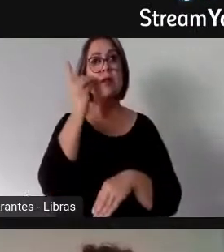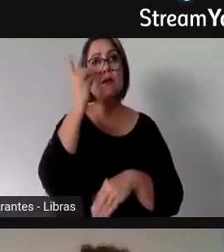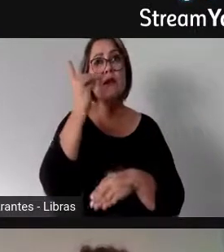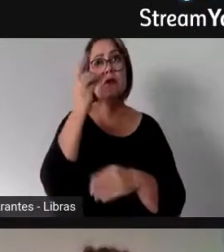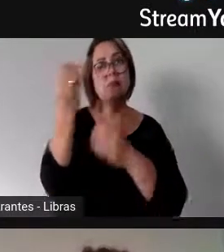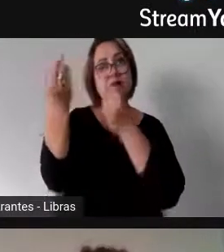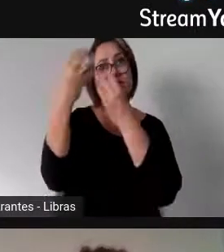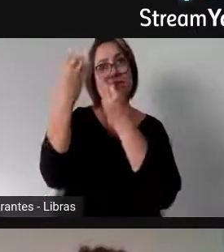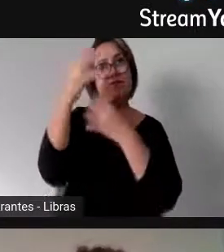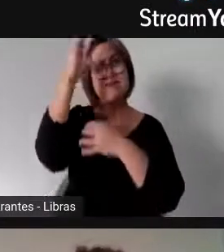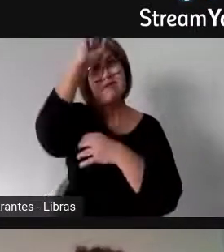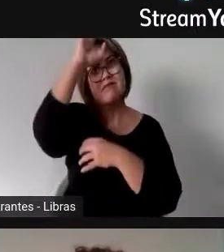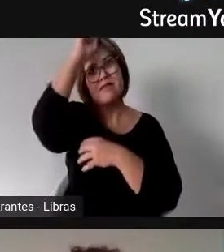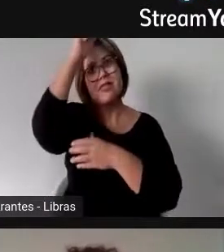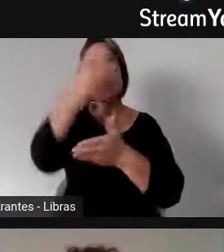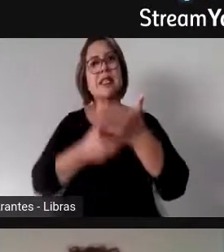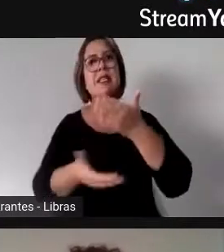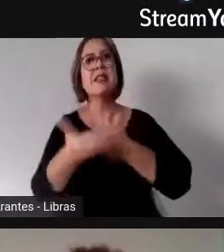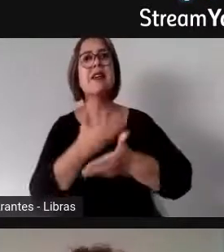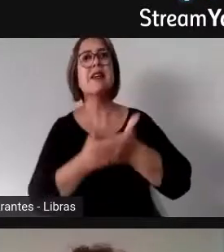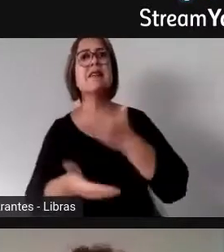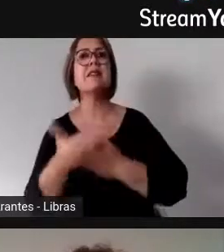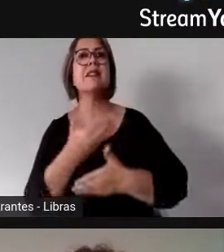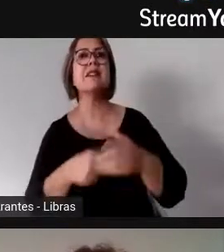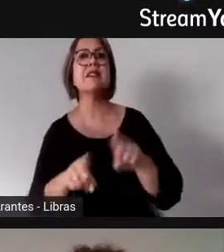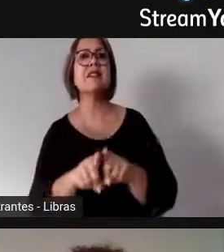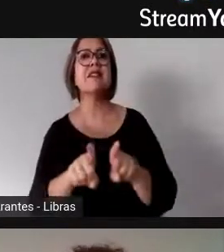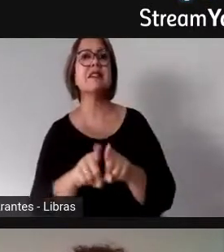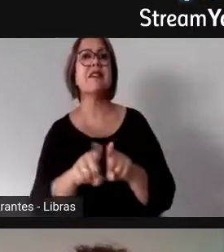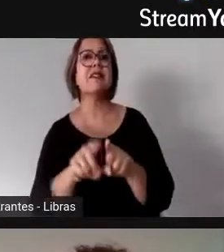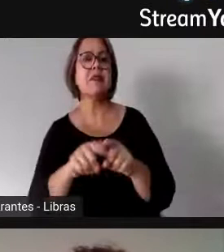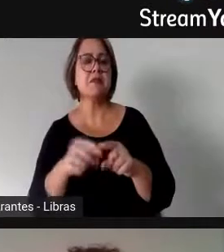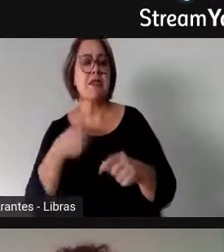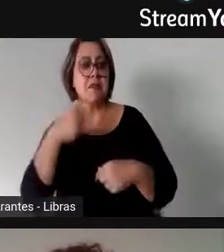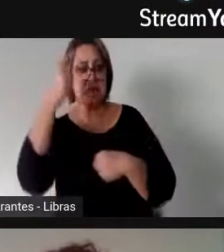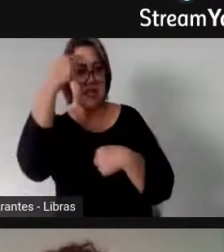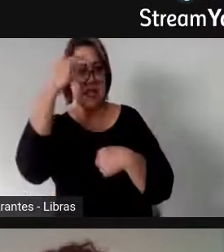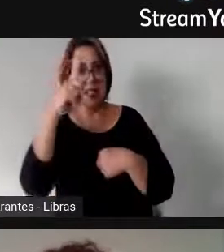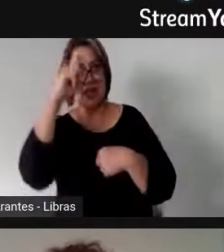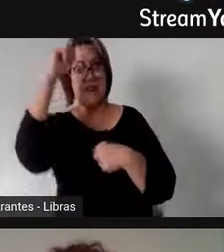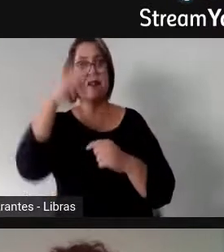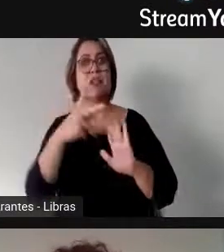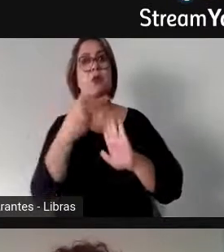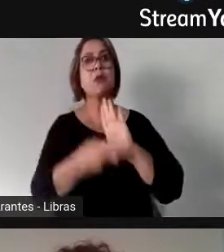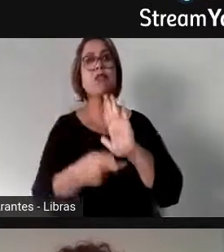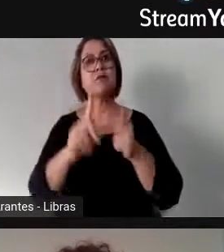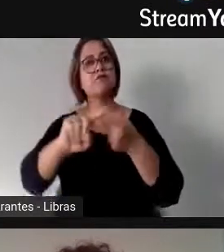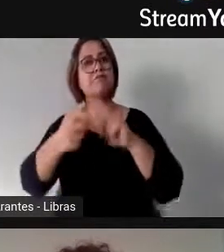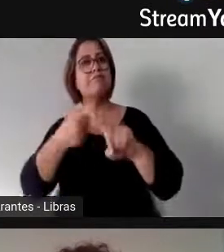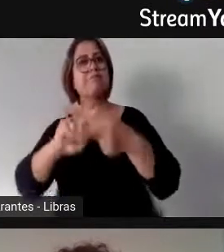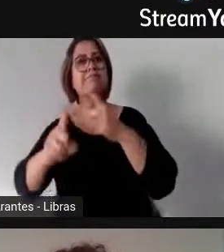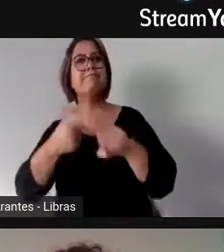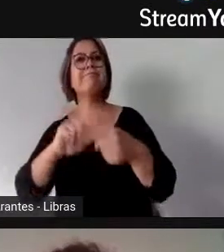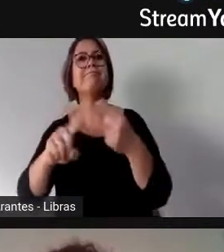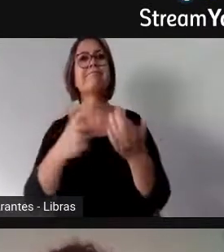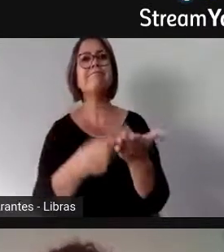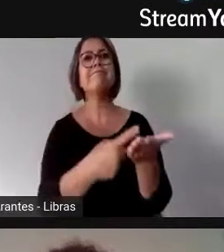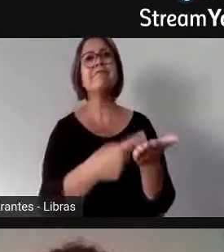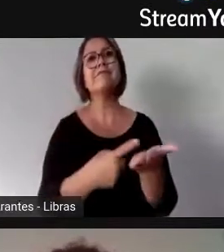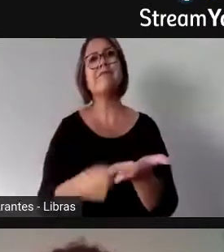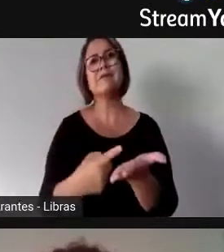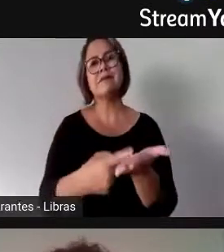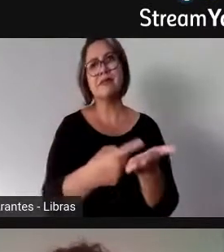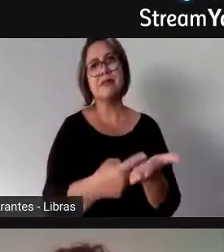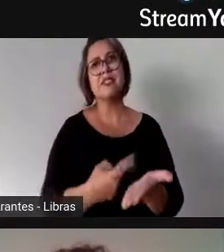proposta e não ficando com a autoria do projeto, que é uma característica, por exemplo, do modelo político